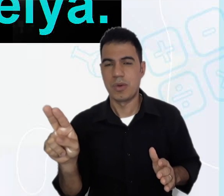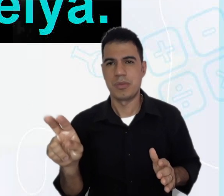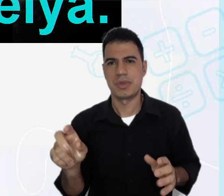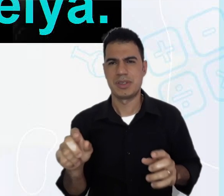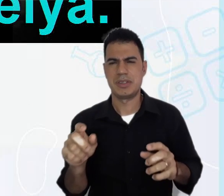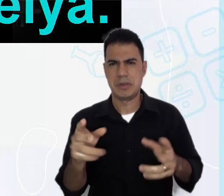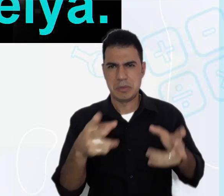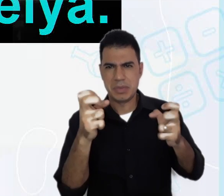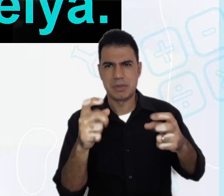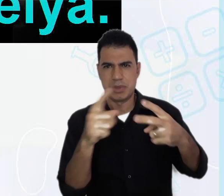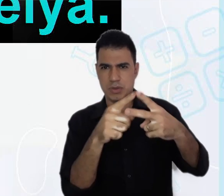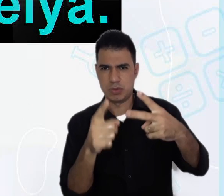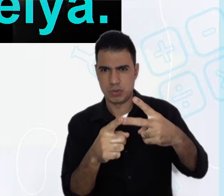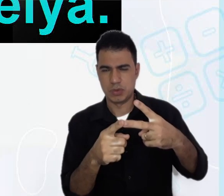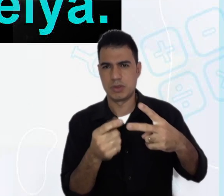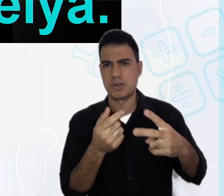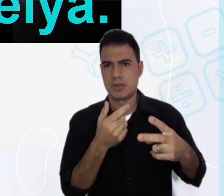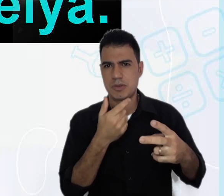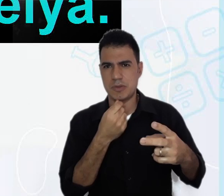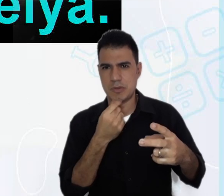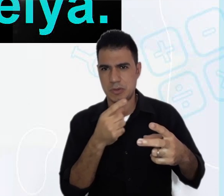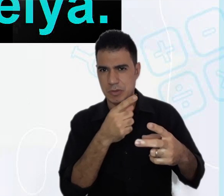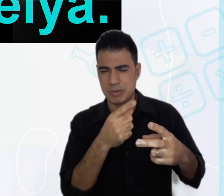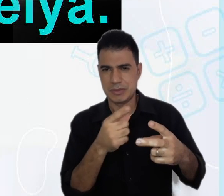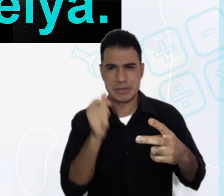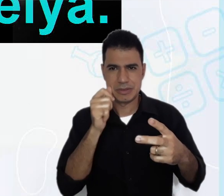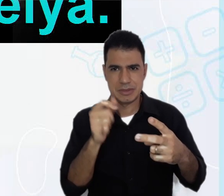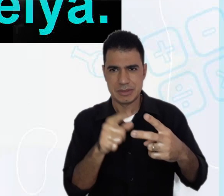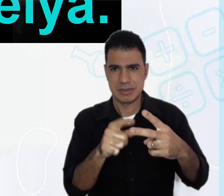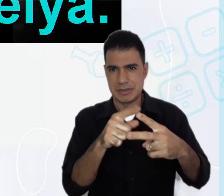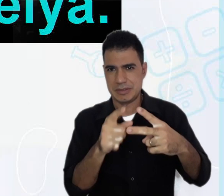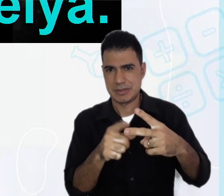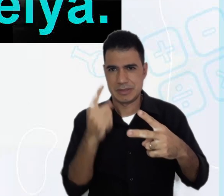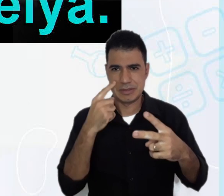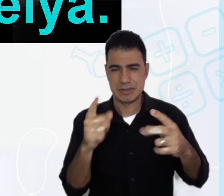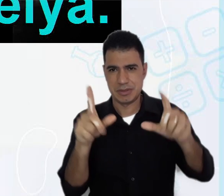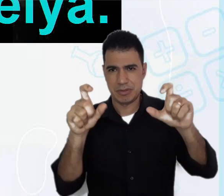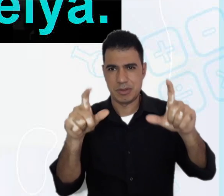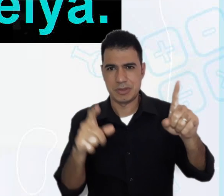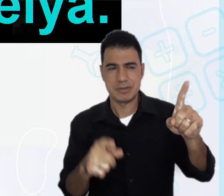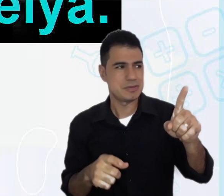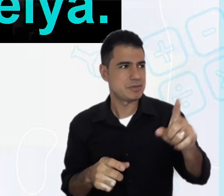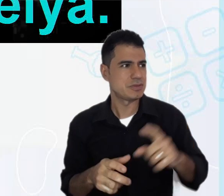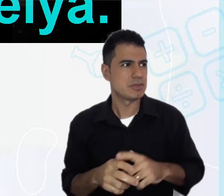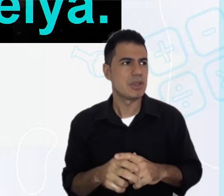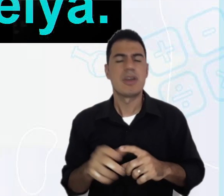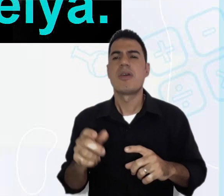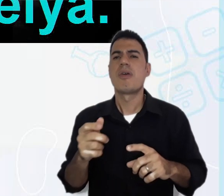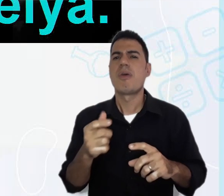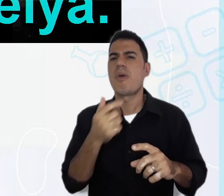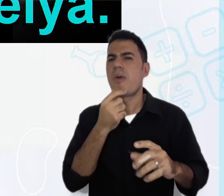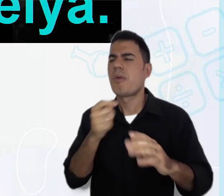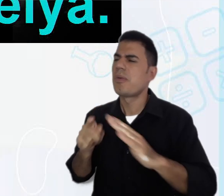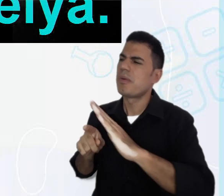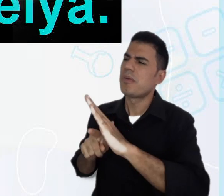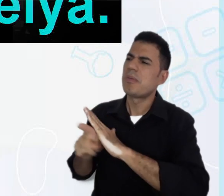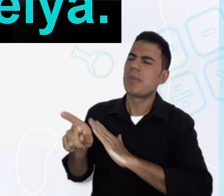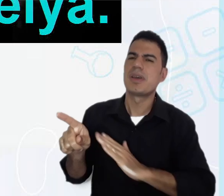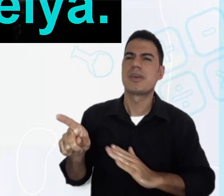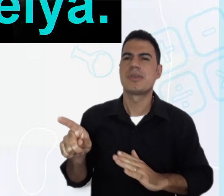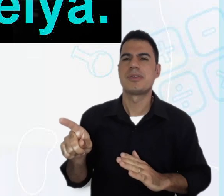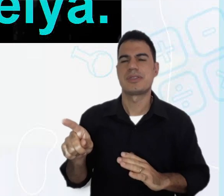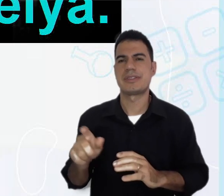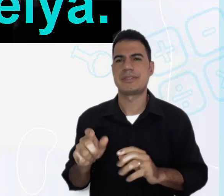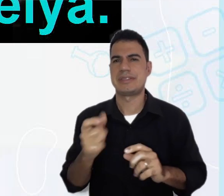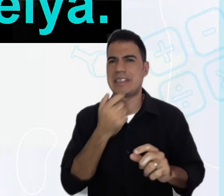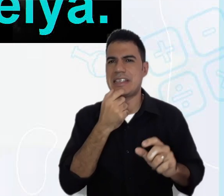personagens, Shun e Seiya. E daí Shun pergunta What's your